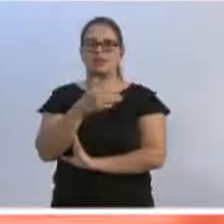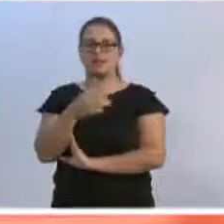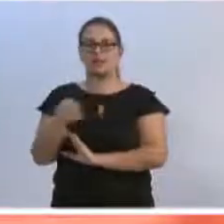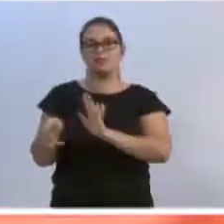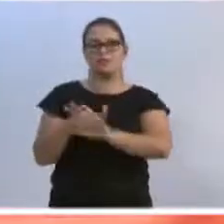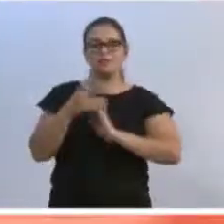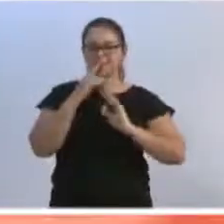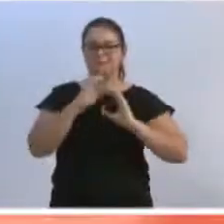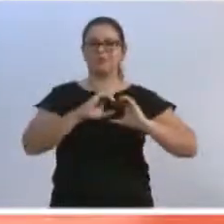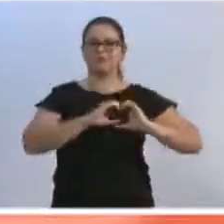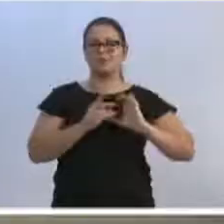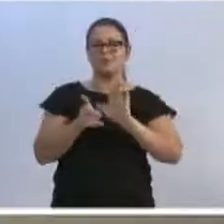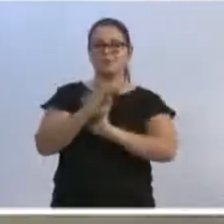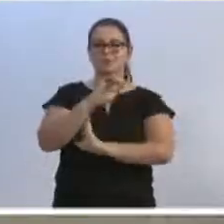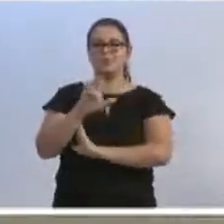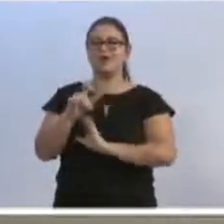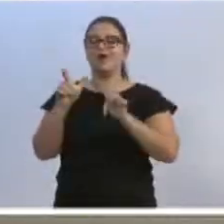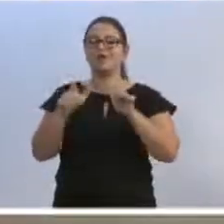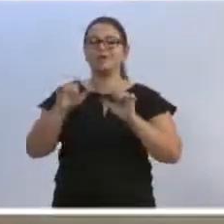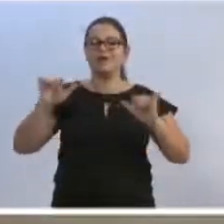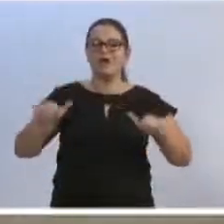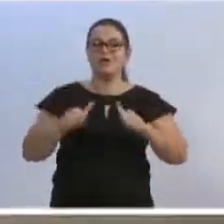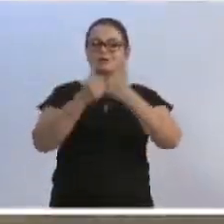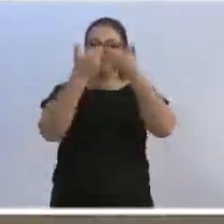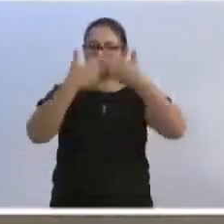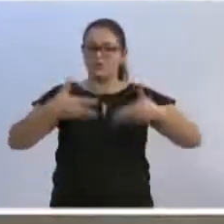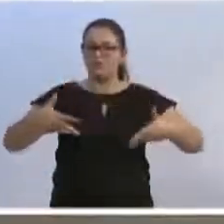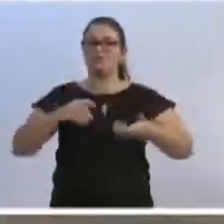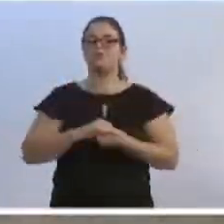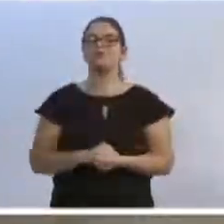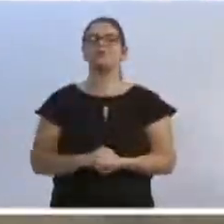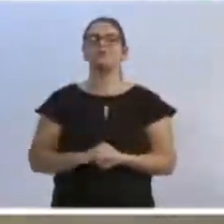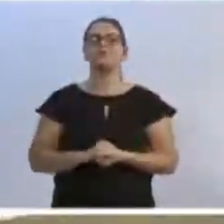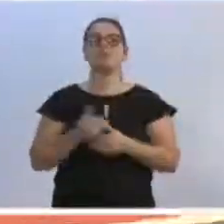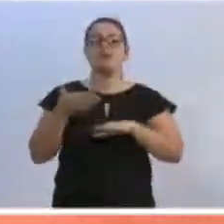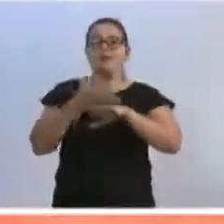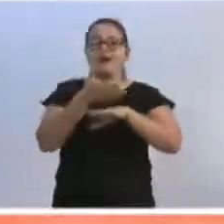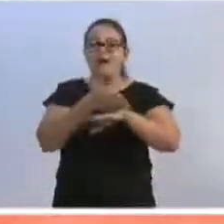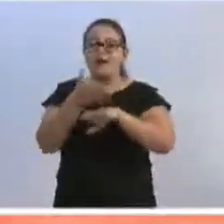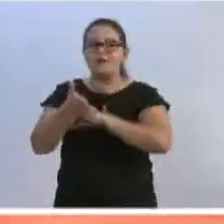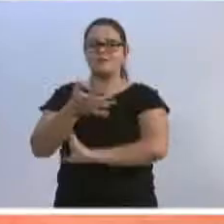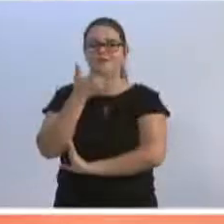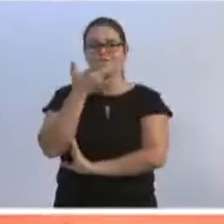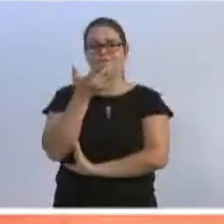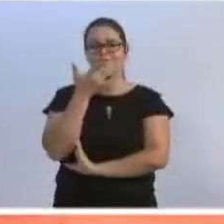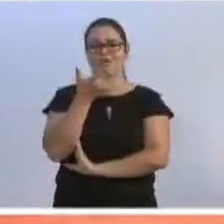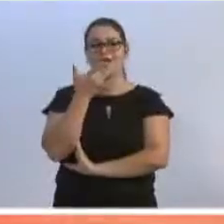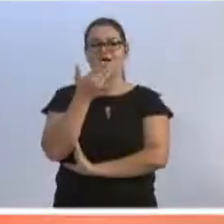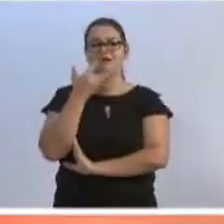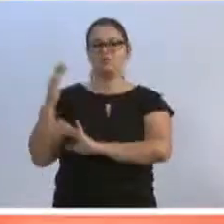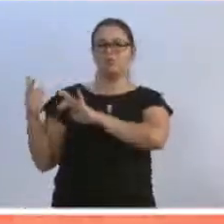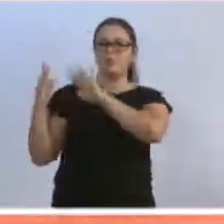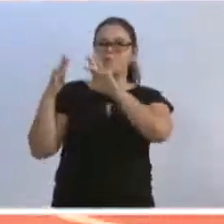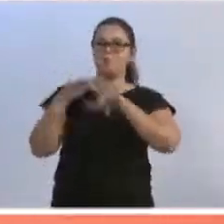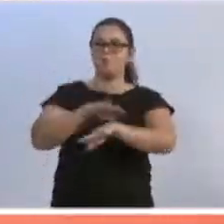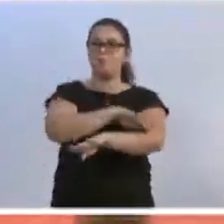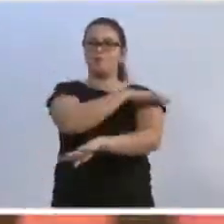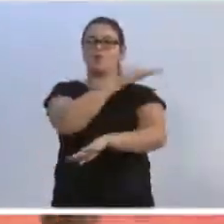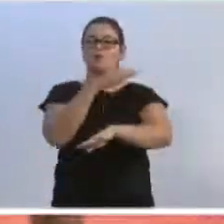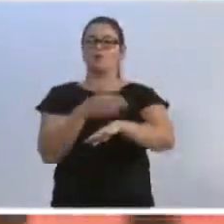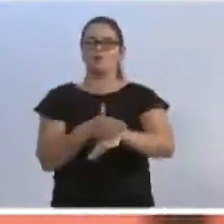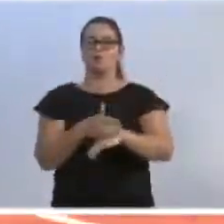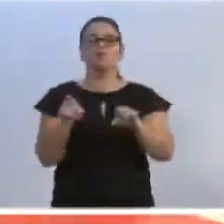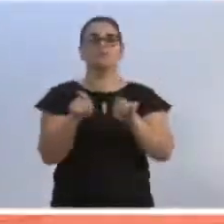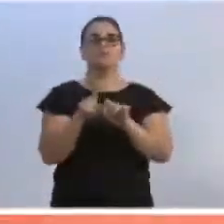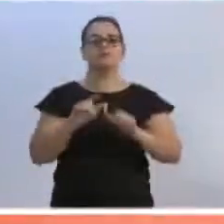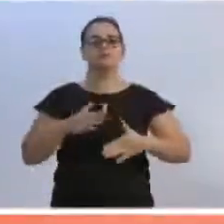Blumenau, onde se realiza o Oktoberfest. Então, os acessos ficam muito mais fáceis aqui para esse ginásio. E também